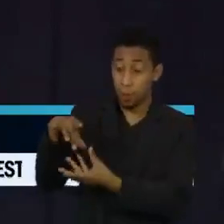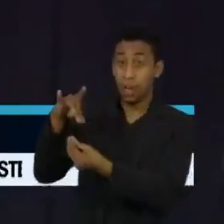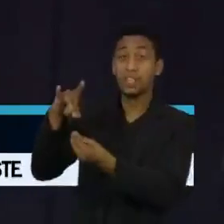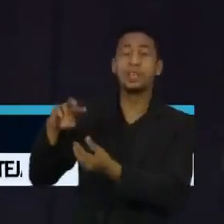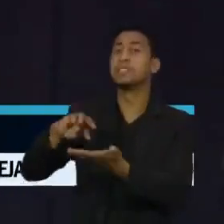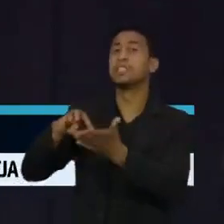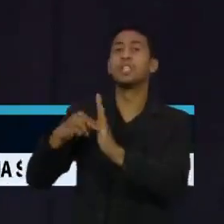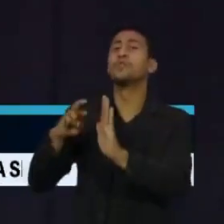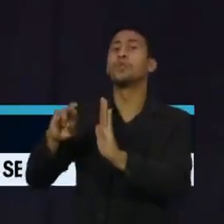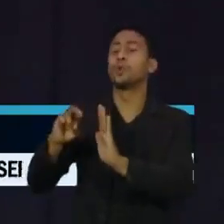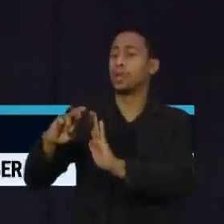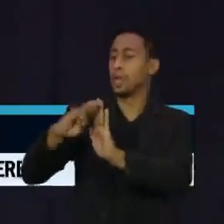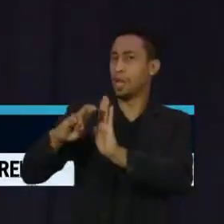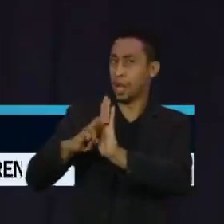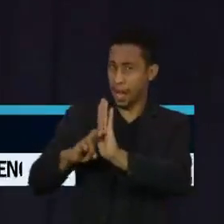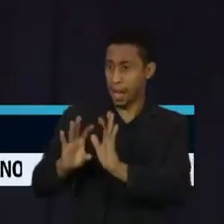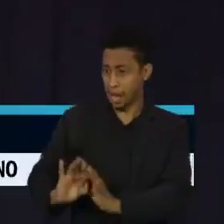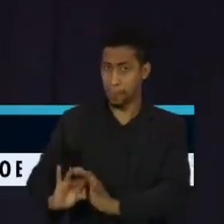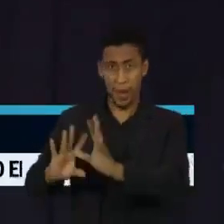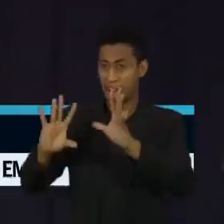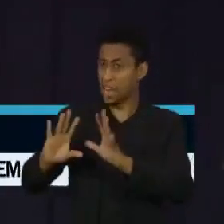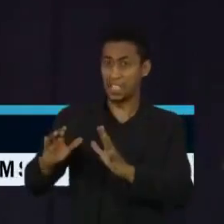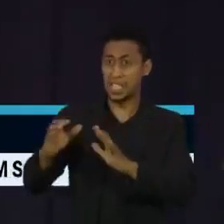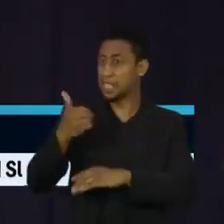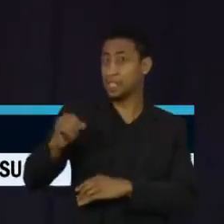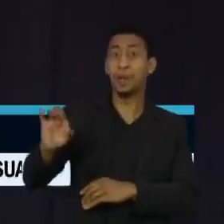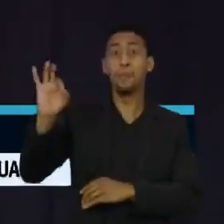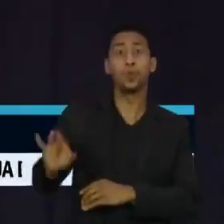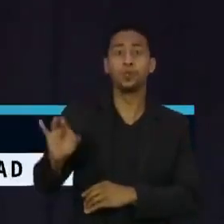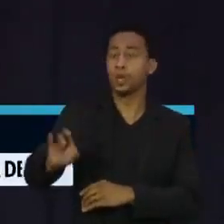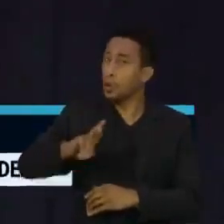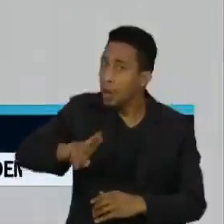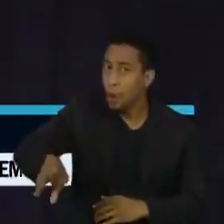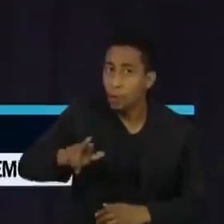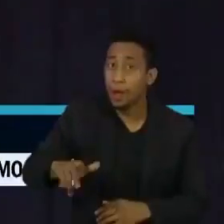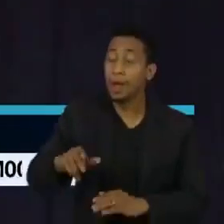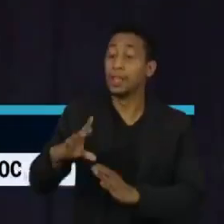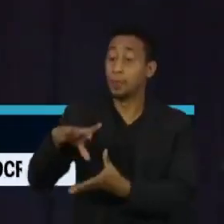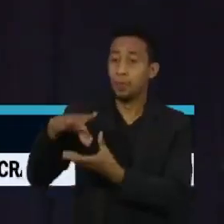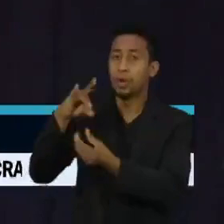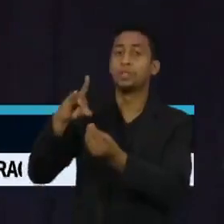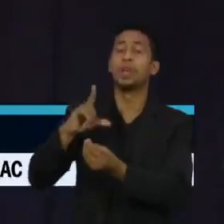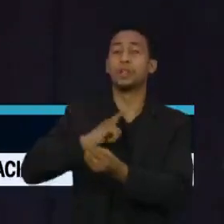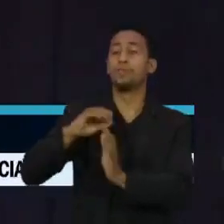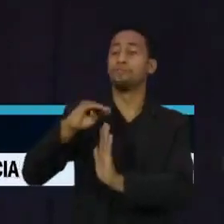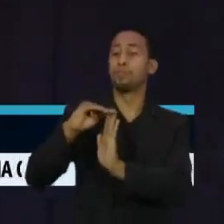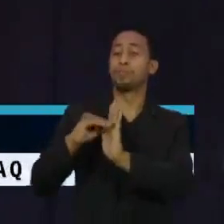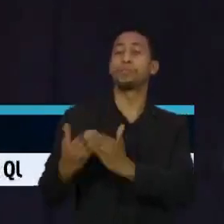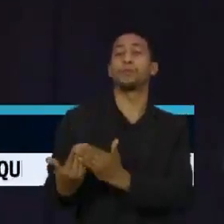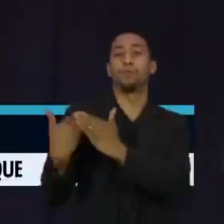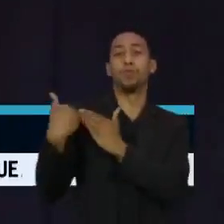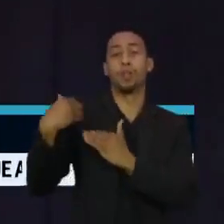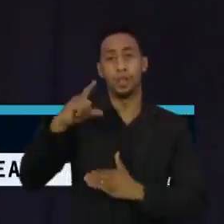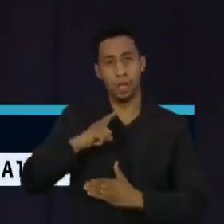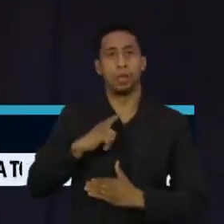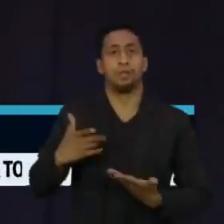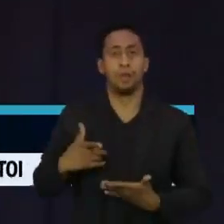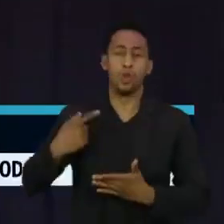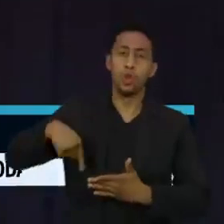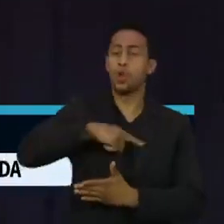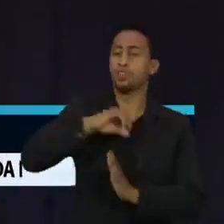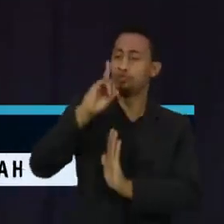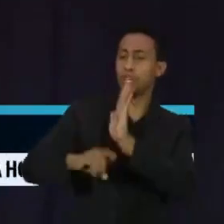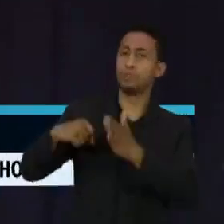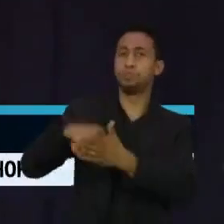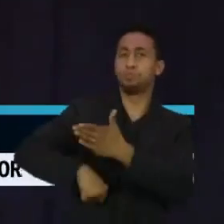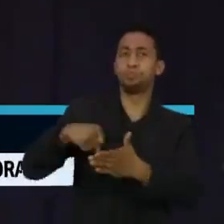regime da liberdade absoluta. É o regime da liberdade com responsabilidade. Nós temos o direito de lutar, porque temos o